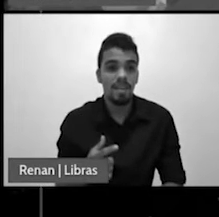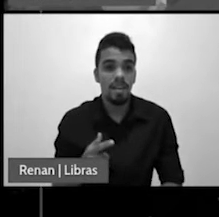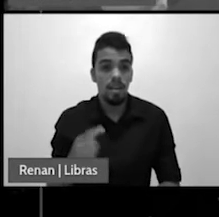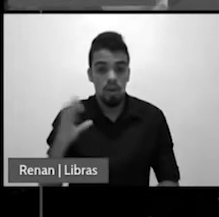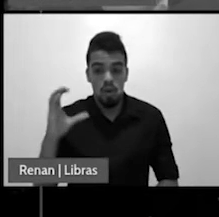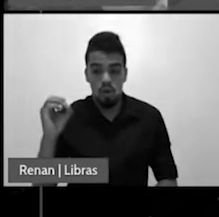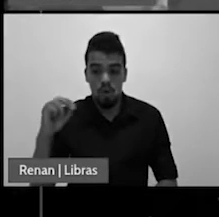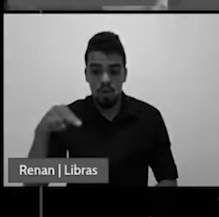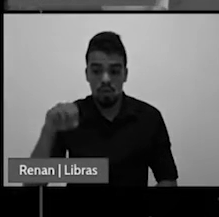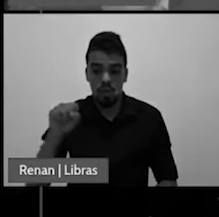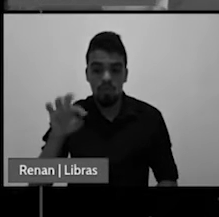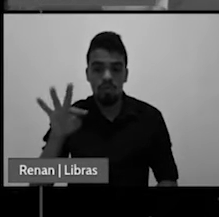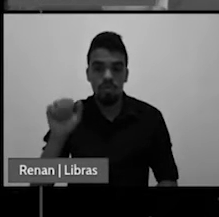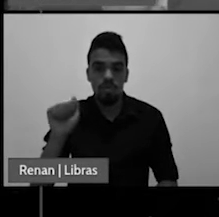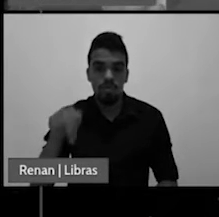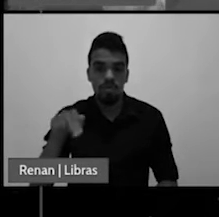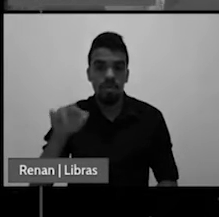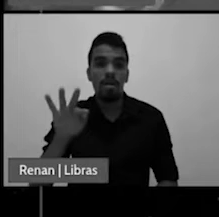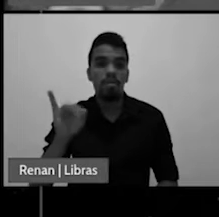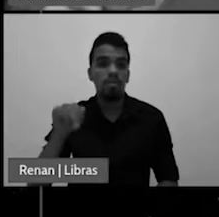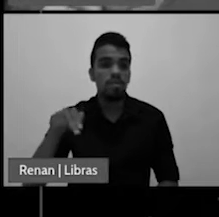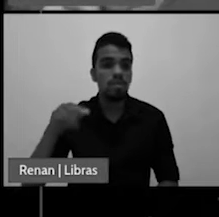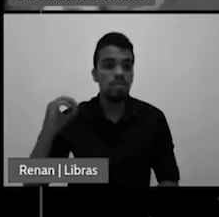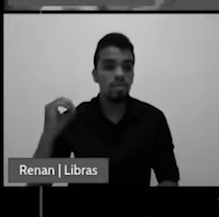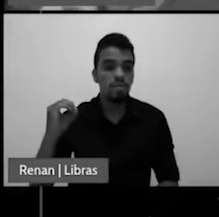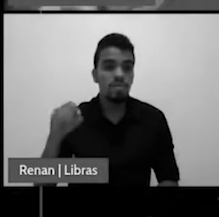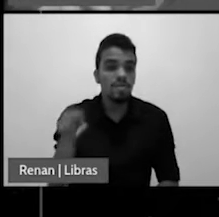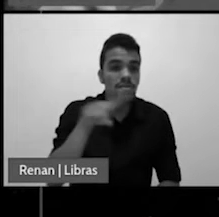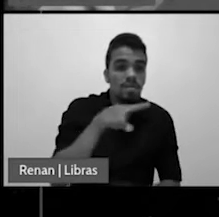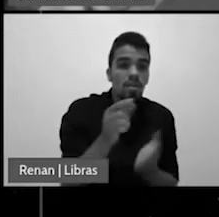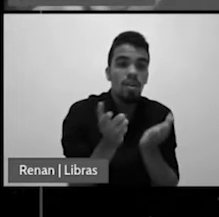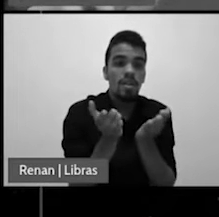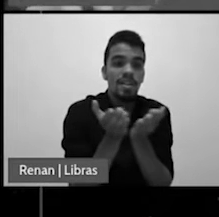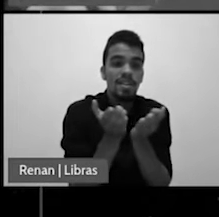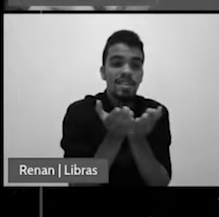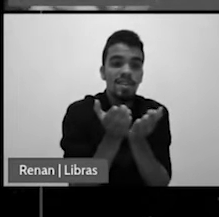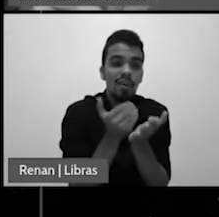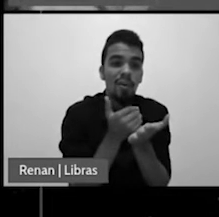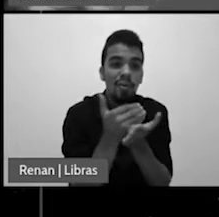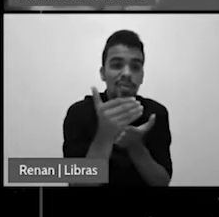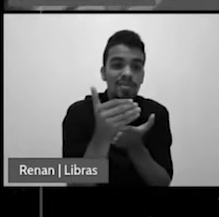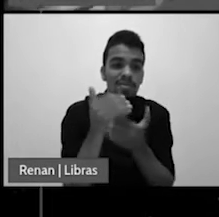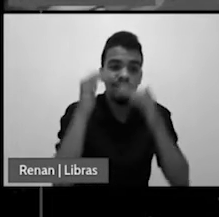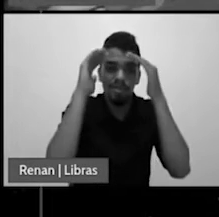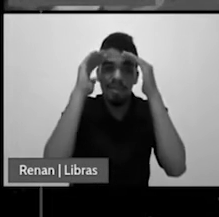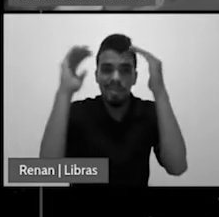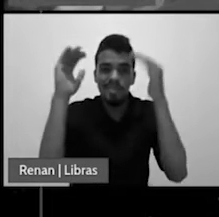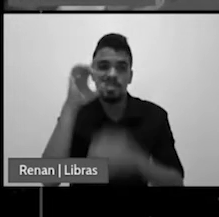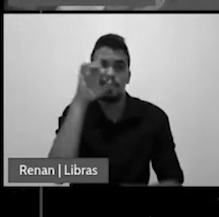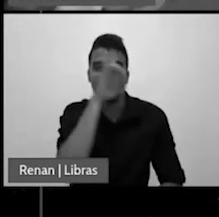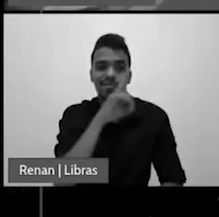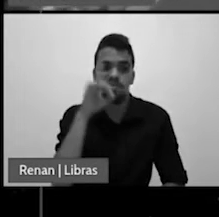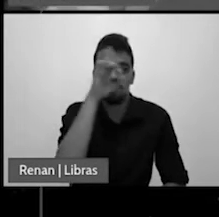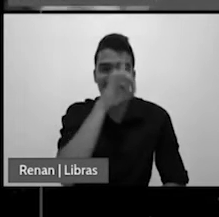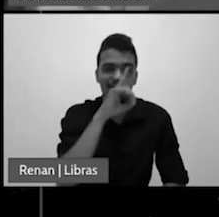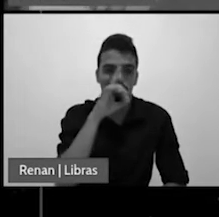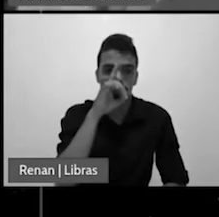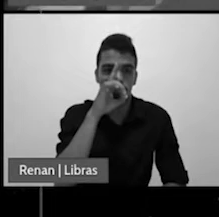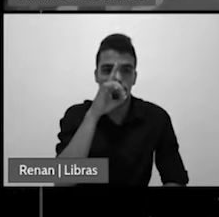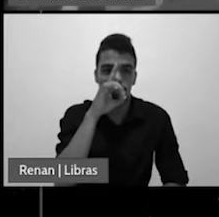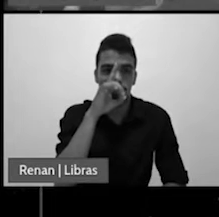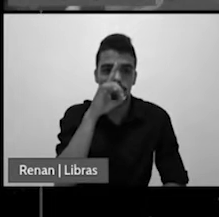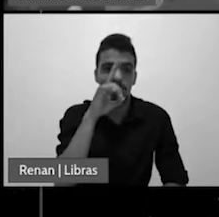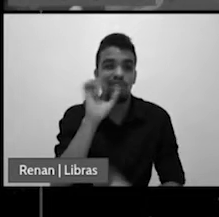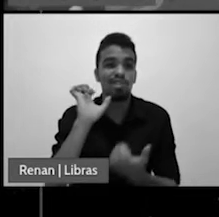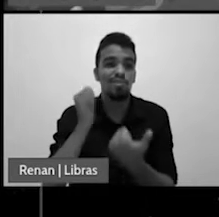guardar o domingo em lugar do sábado. Os cristãos, então, que obedecem a lei, conforme está no